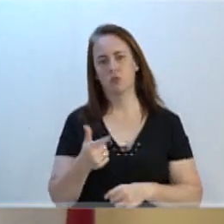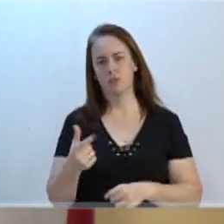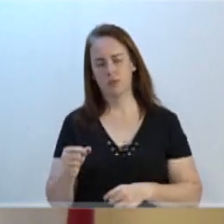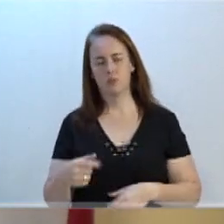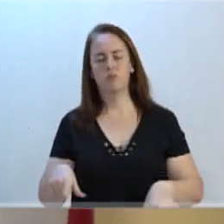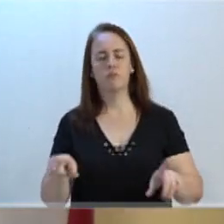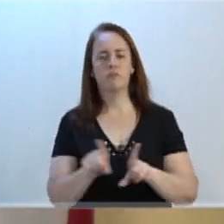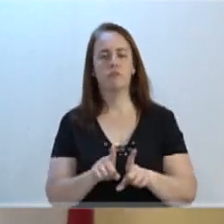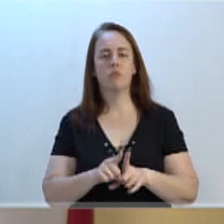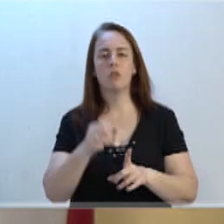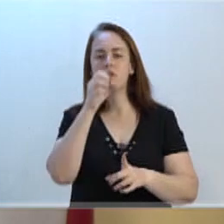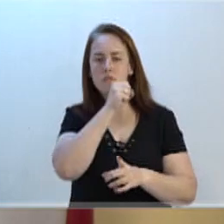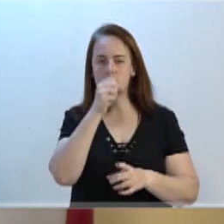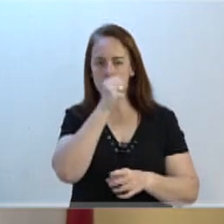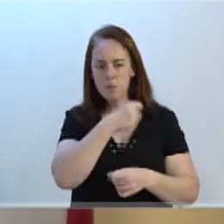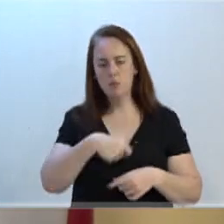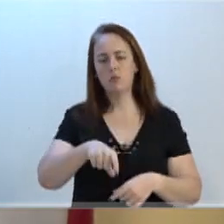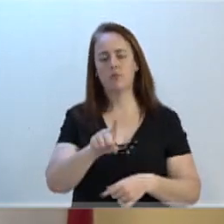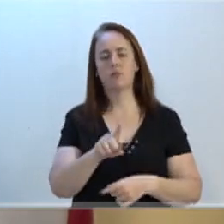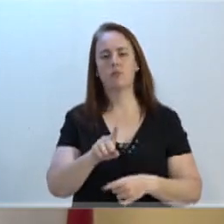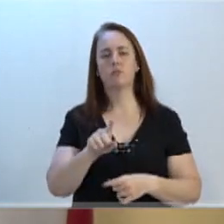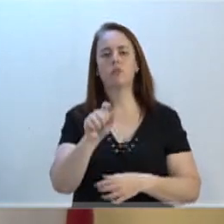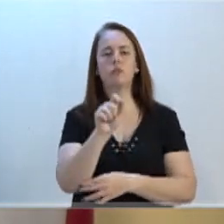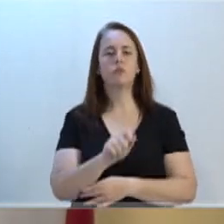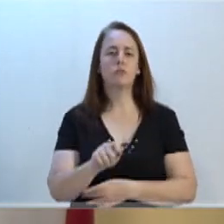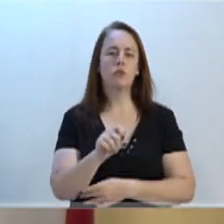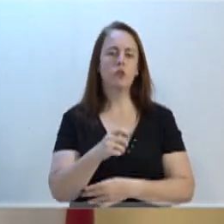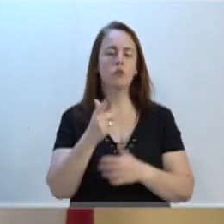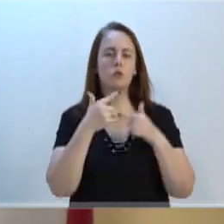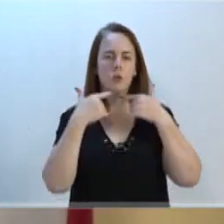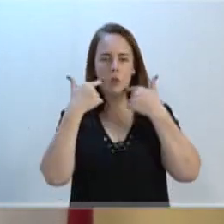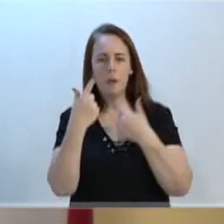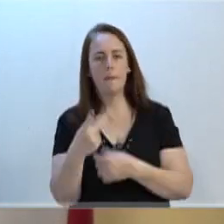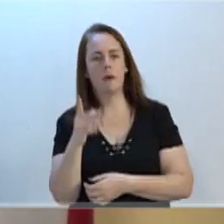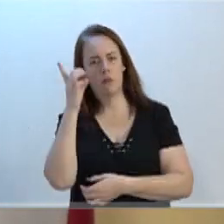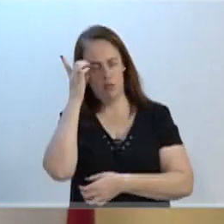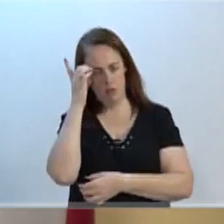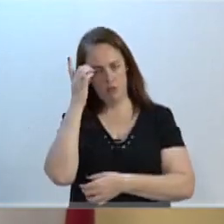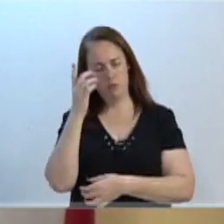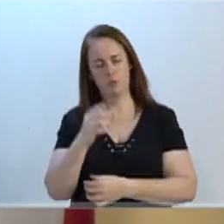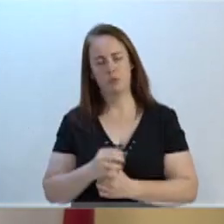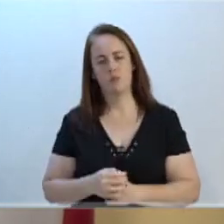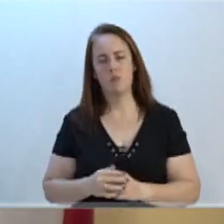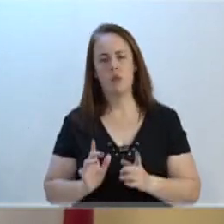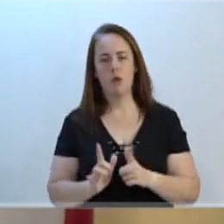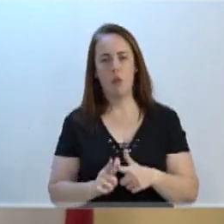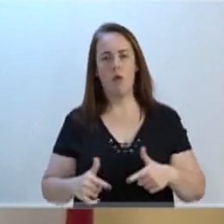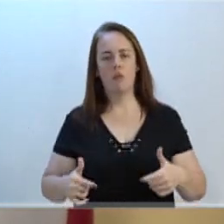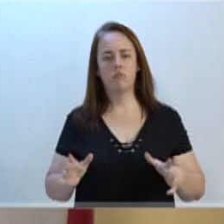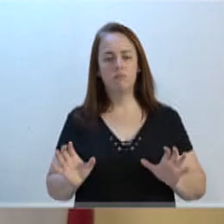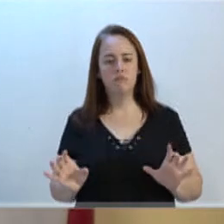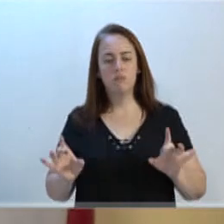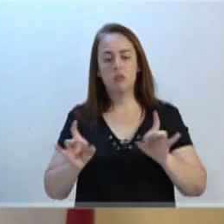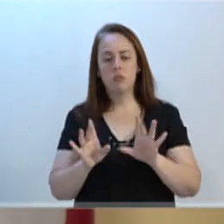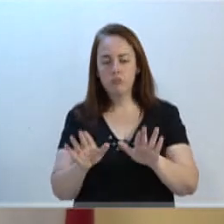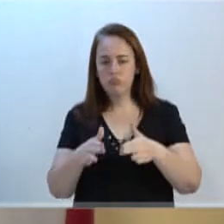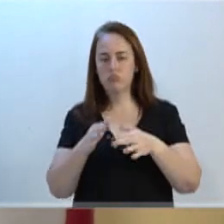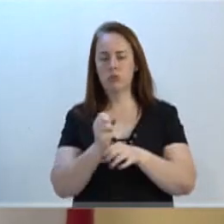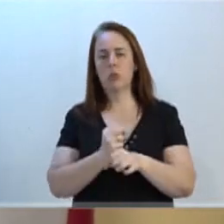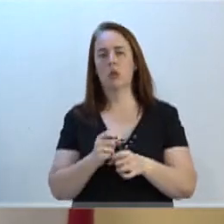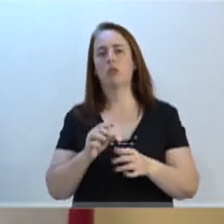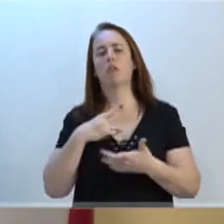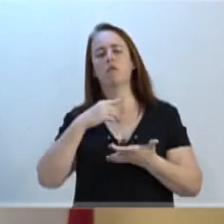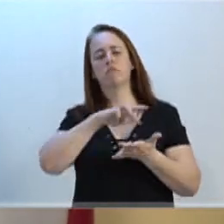estive sábado na Associação Sorir Baradal, um grande encerramento, onde tivemos aí várias